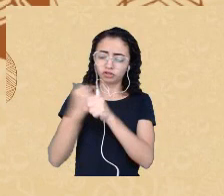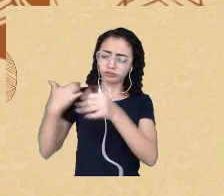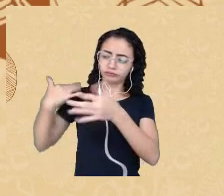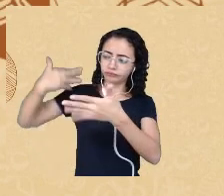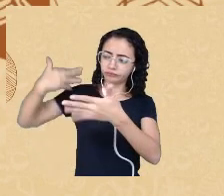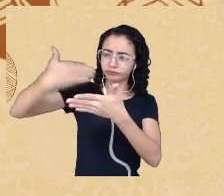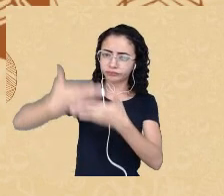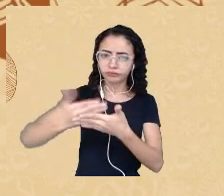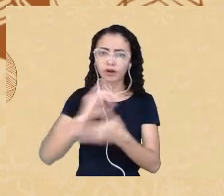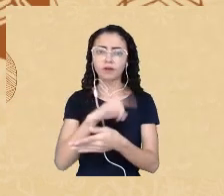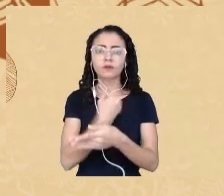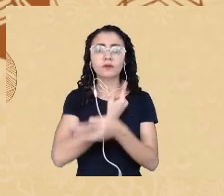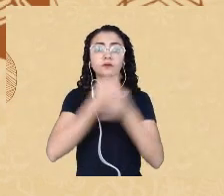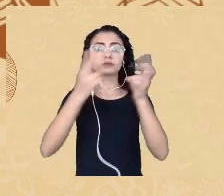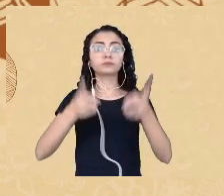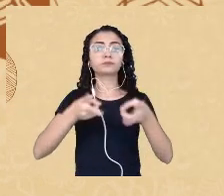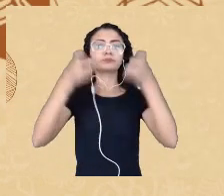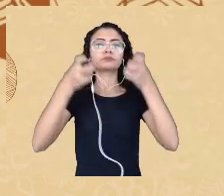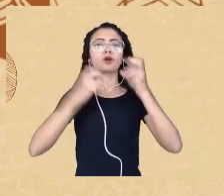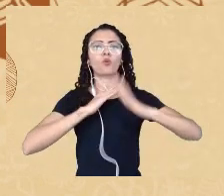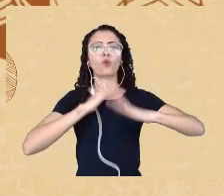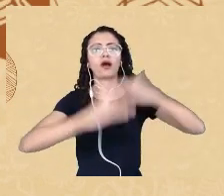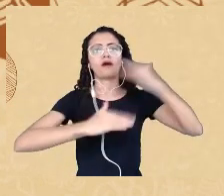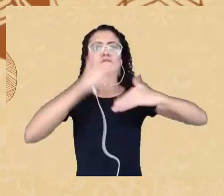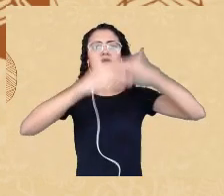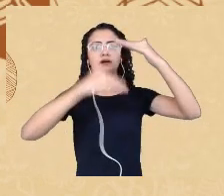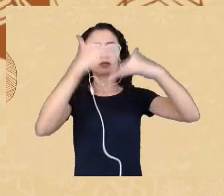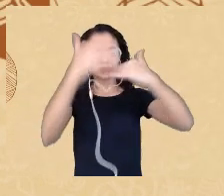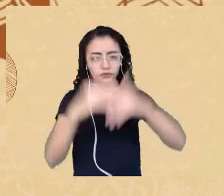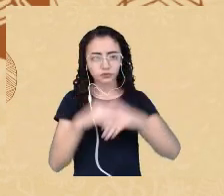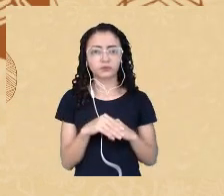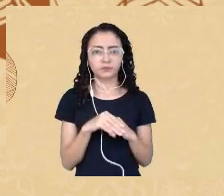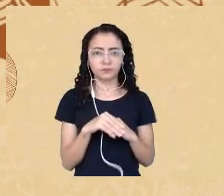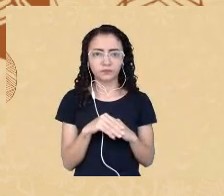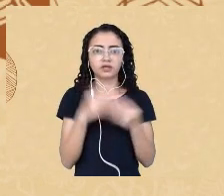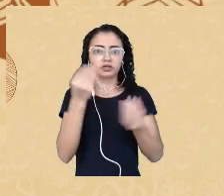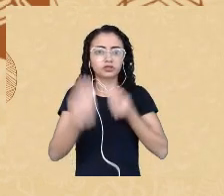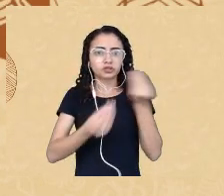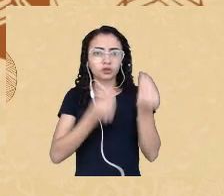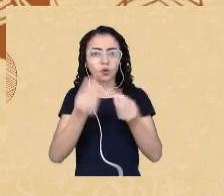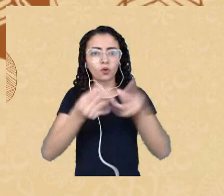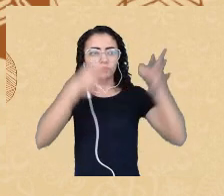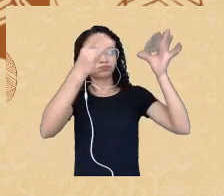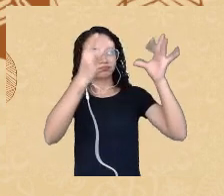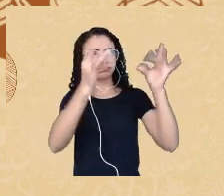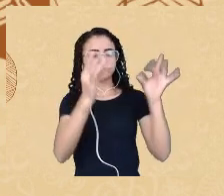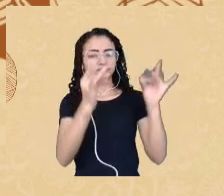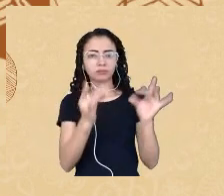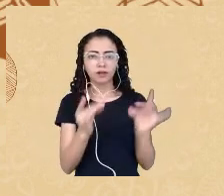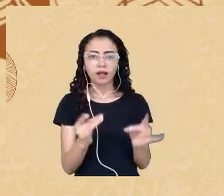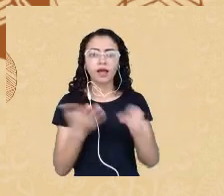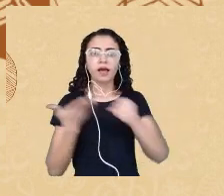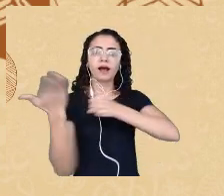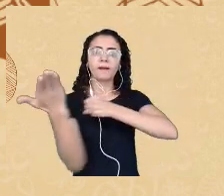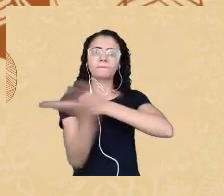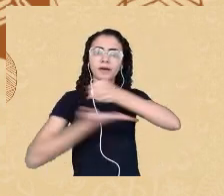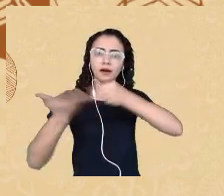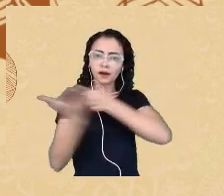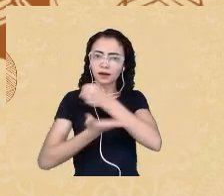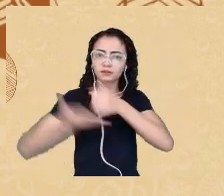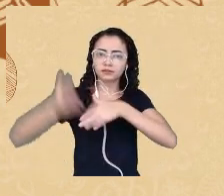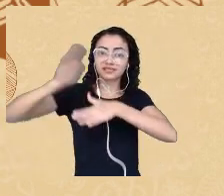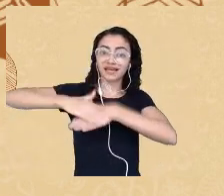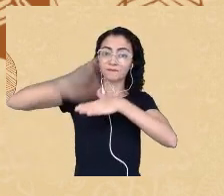avanço, digamos assim, em aspectos prescritivos que embasariam práticas, digamos